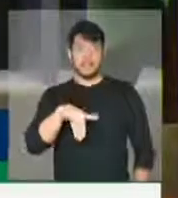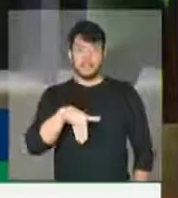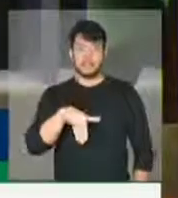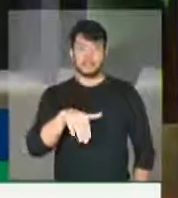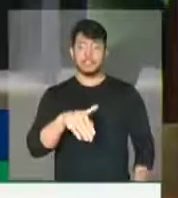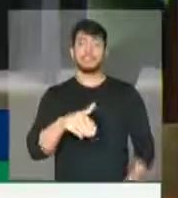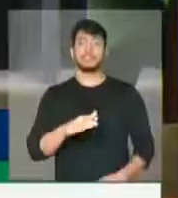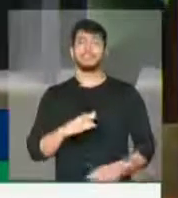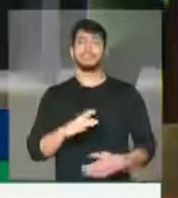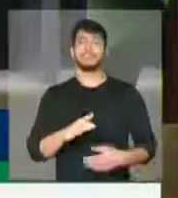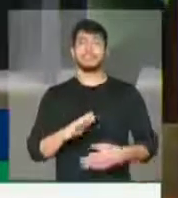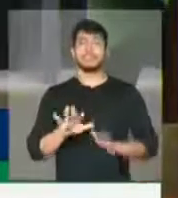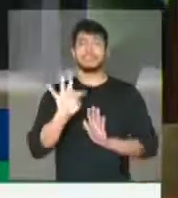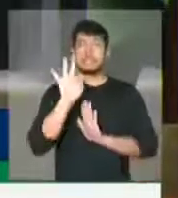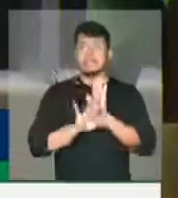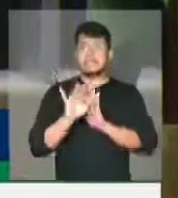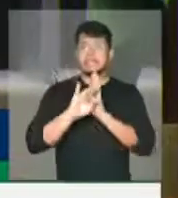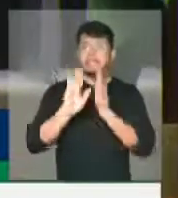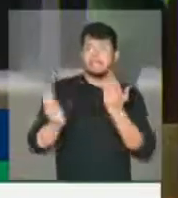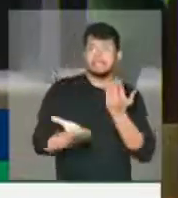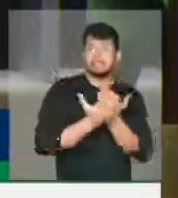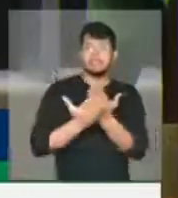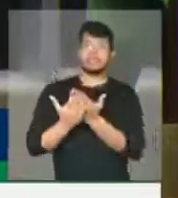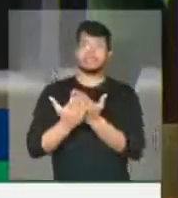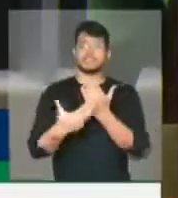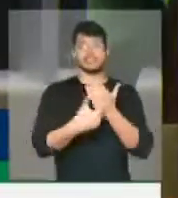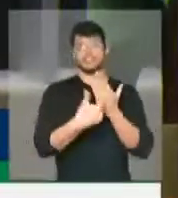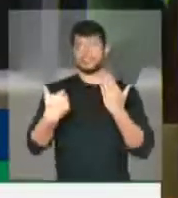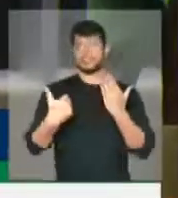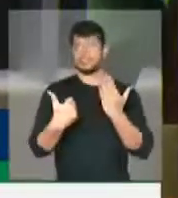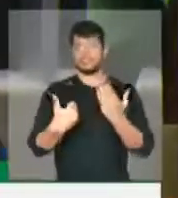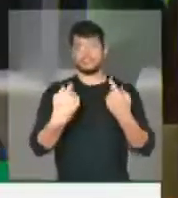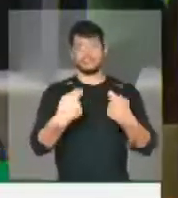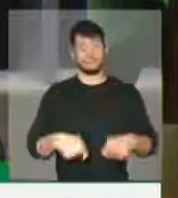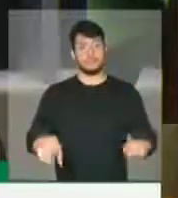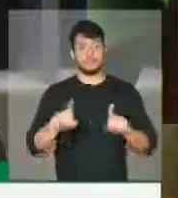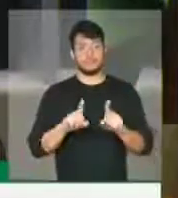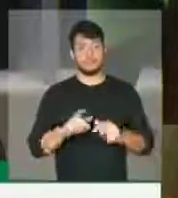ao presidente que tire o jabuti e que bote essa MIP para votar.